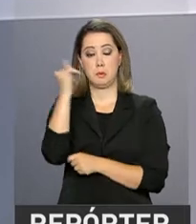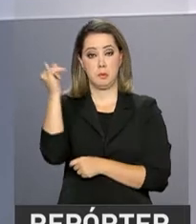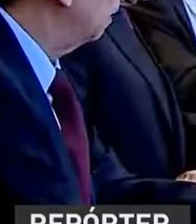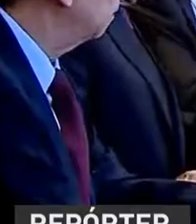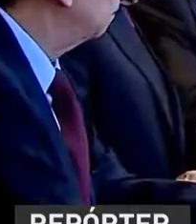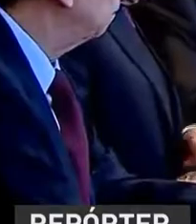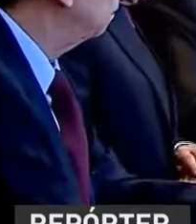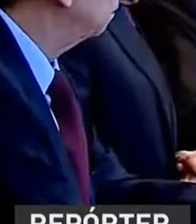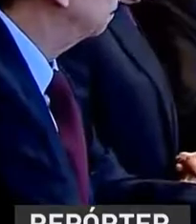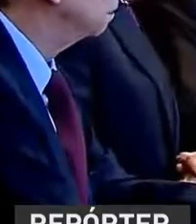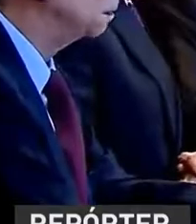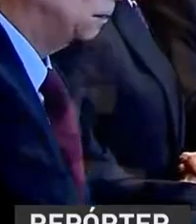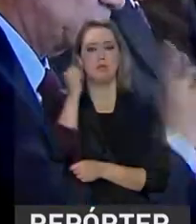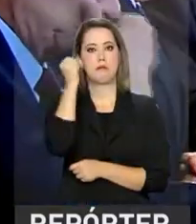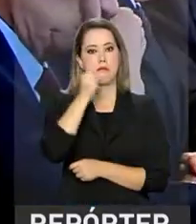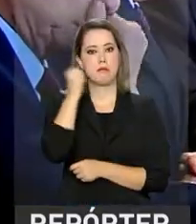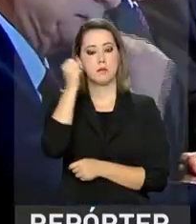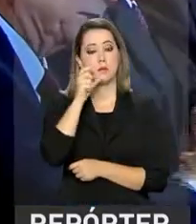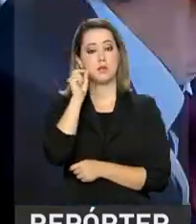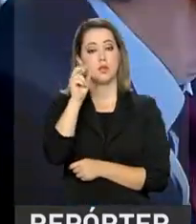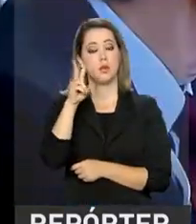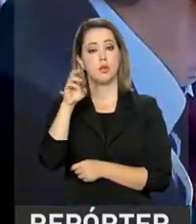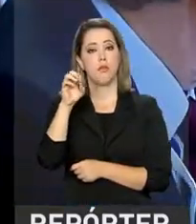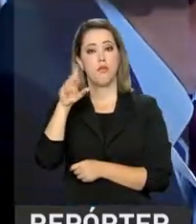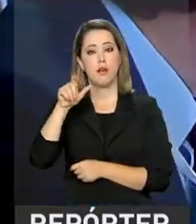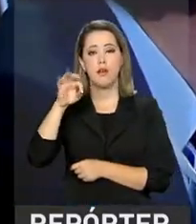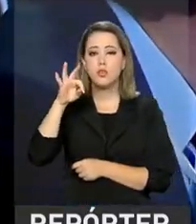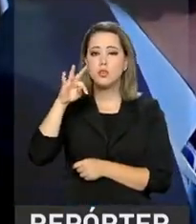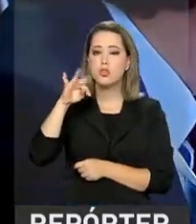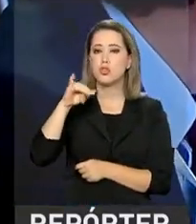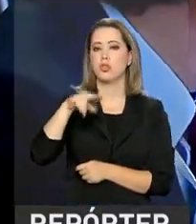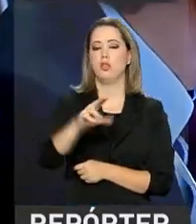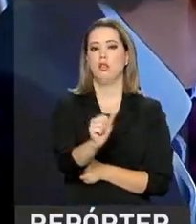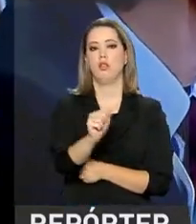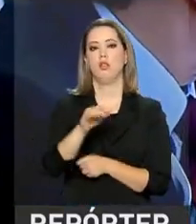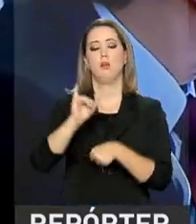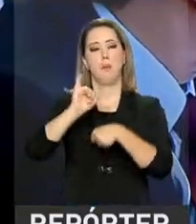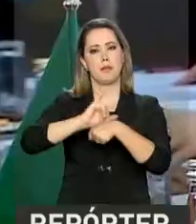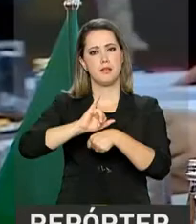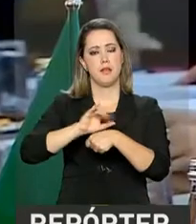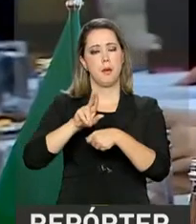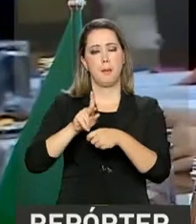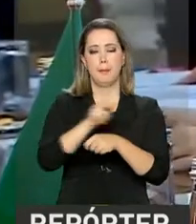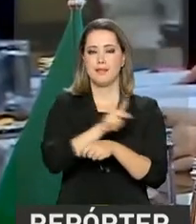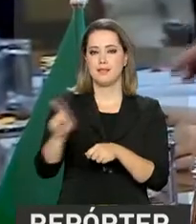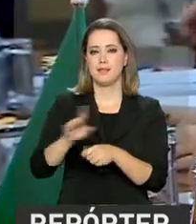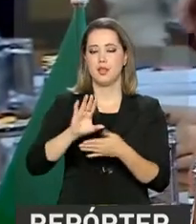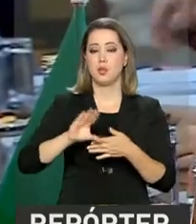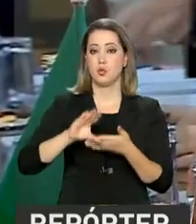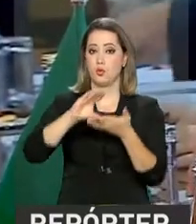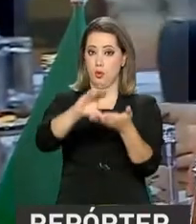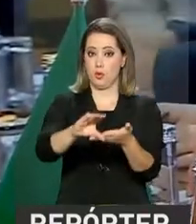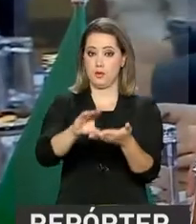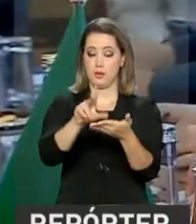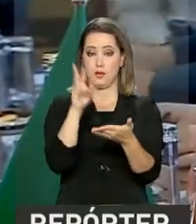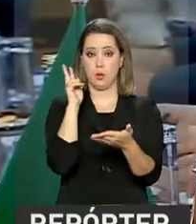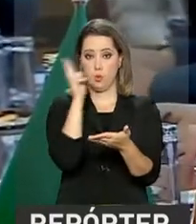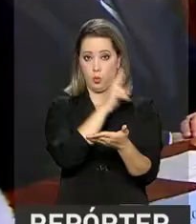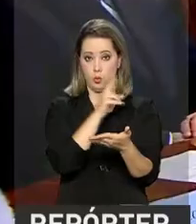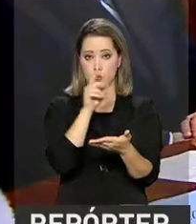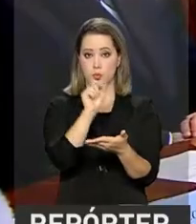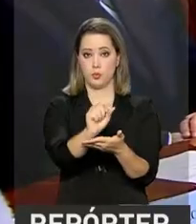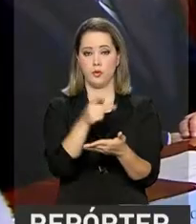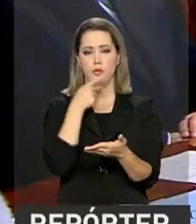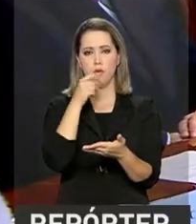entre elas a senadora Valentina Mativienko, presidente do Conselho da Federação da Rússia. O presidente Temer destacou a